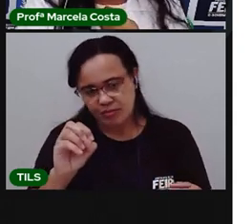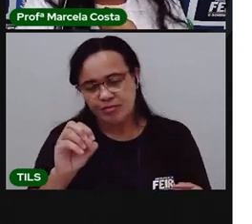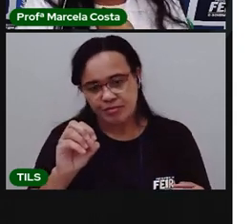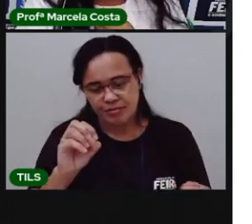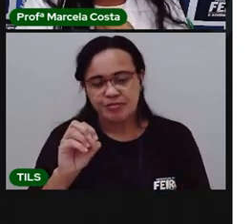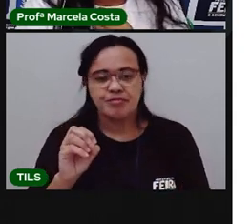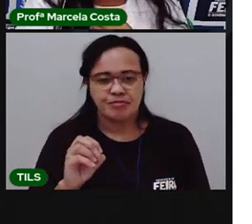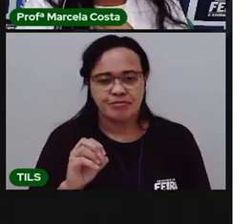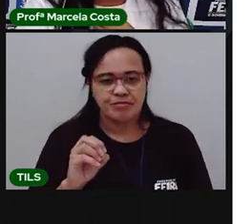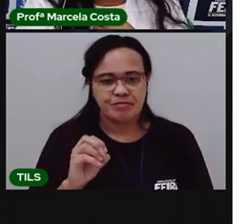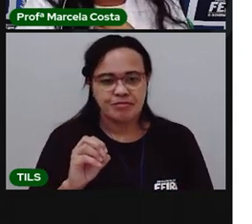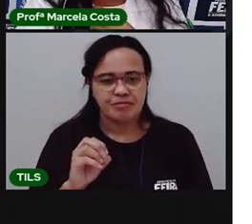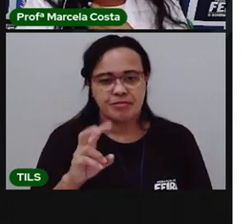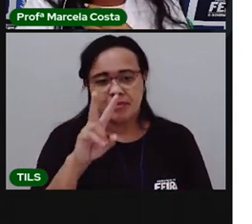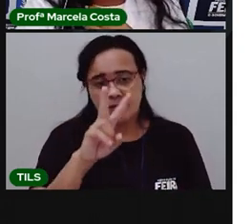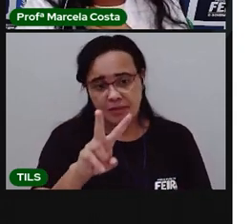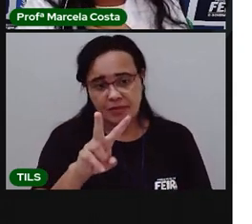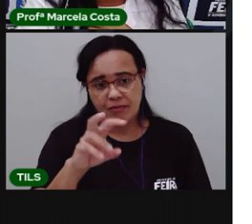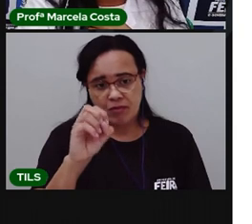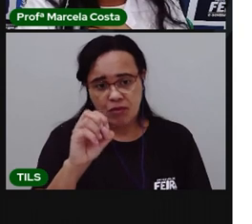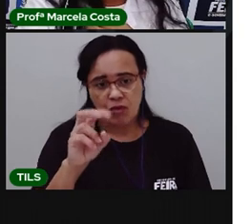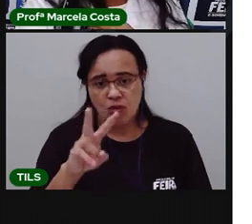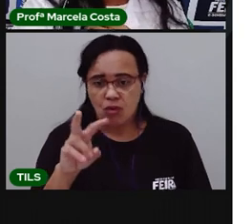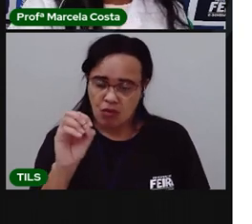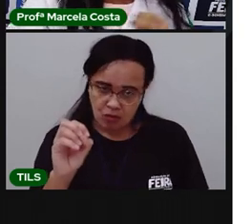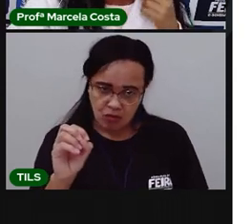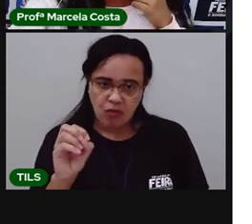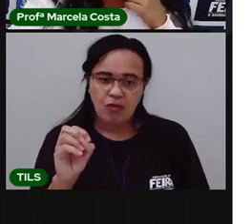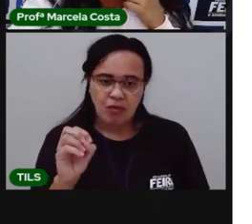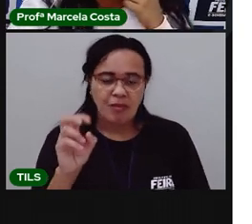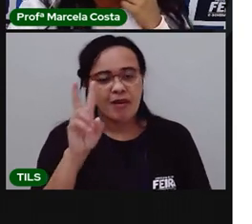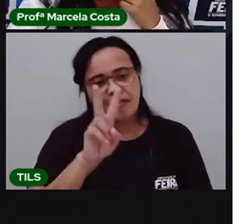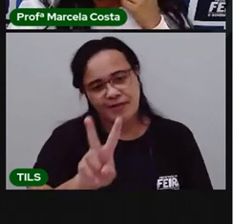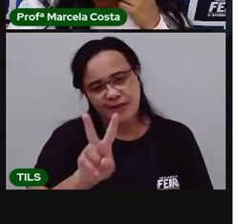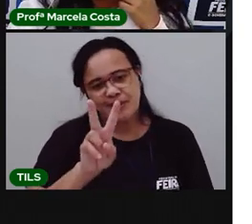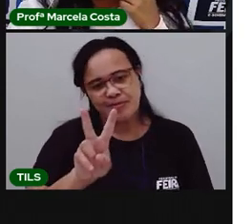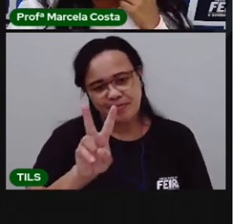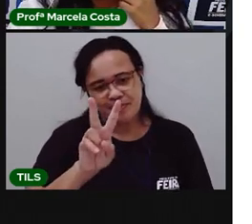É o som da letra V, não isso? Olha.